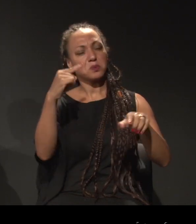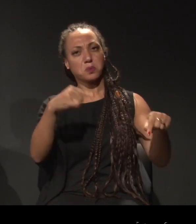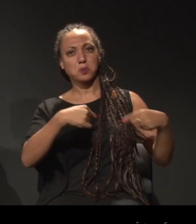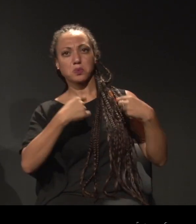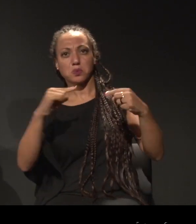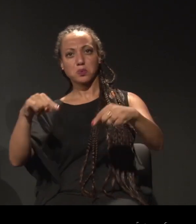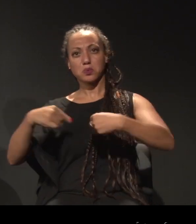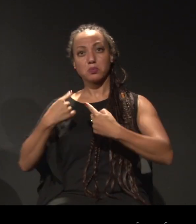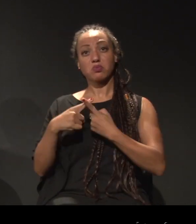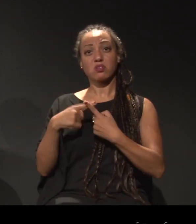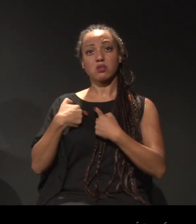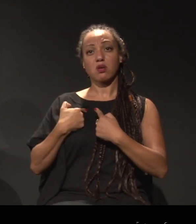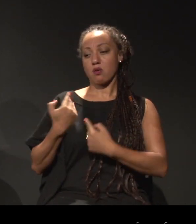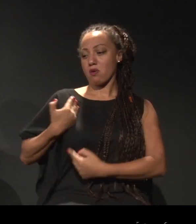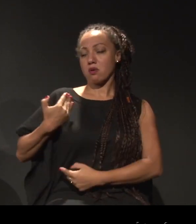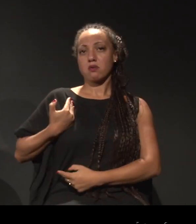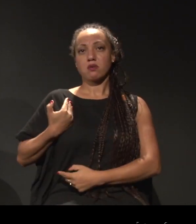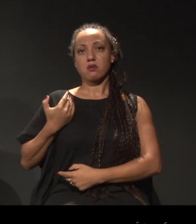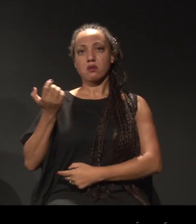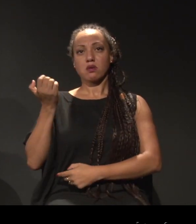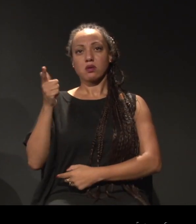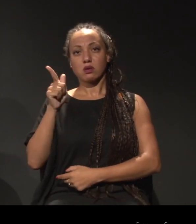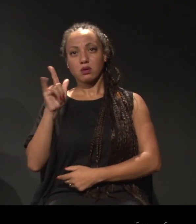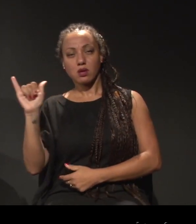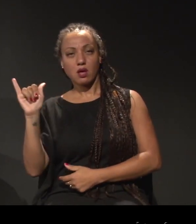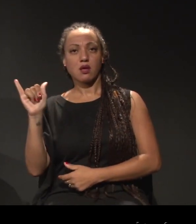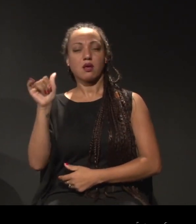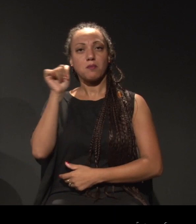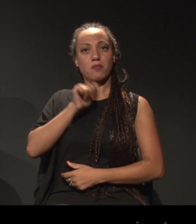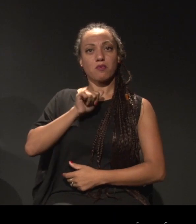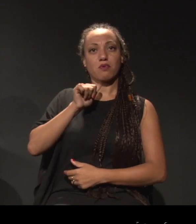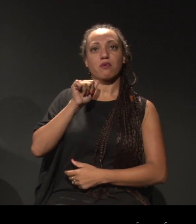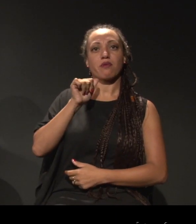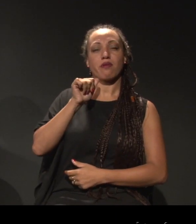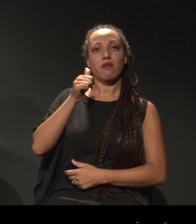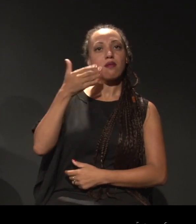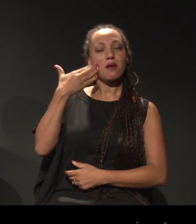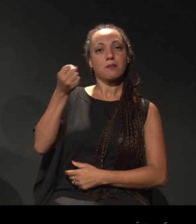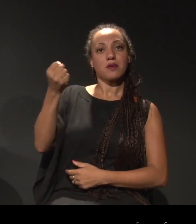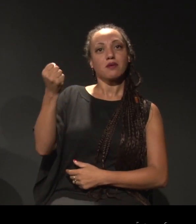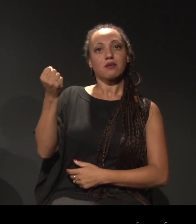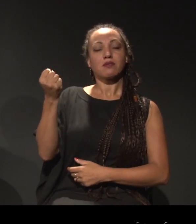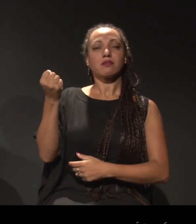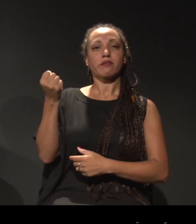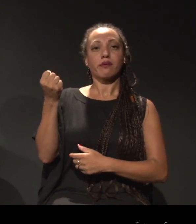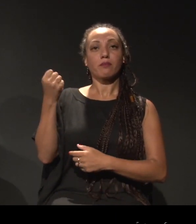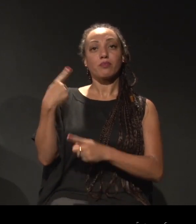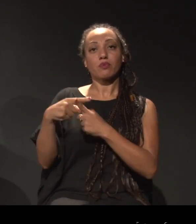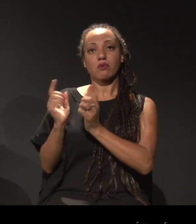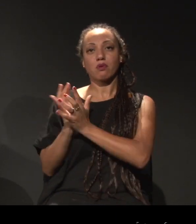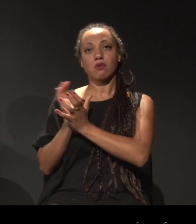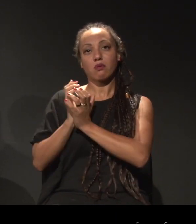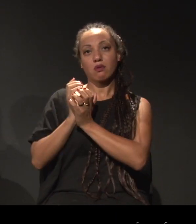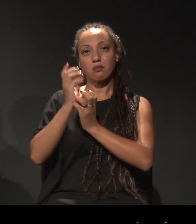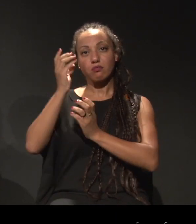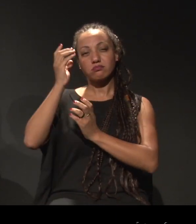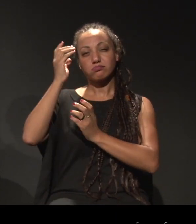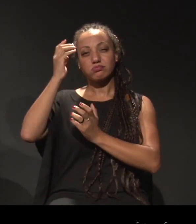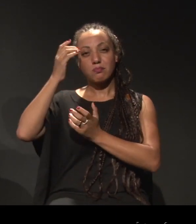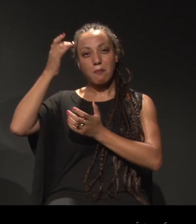andando com gay, com uma mulher branca, e voltando do balé. Então, eu sou hostilizado dentro de um ônibus.